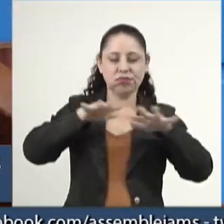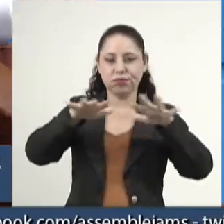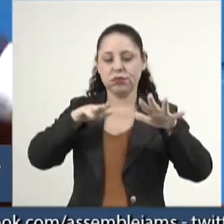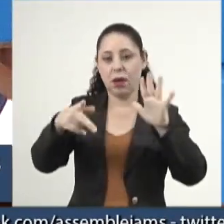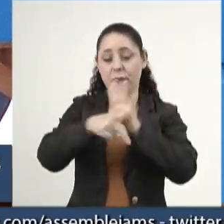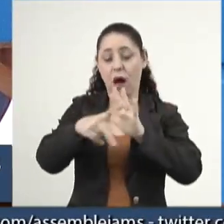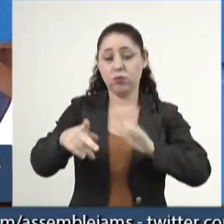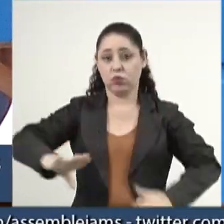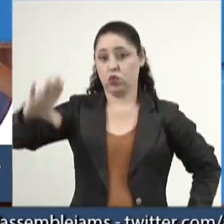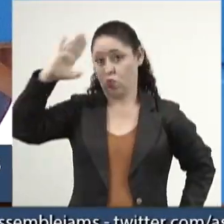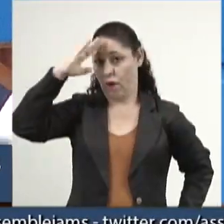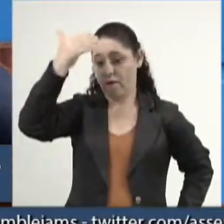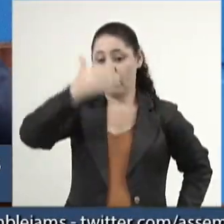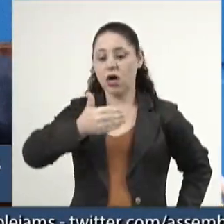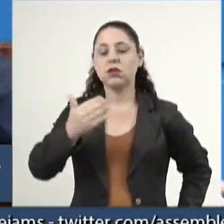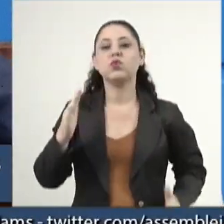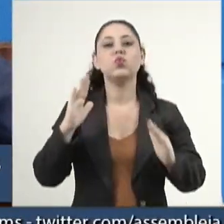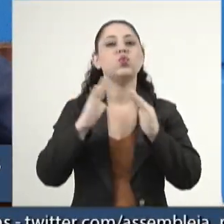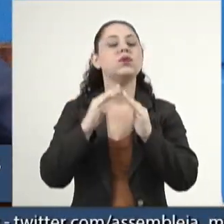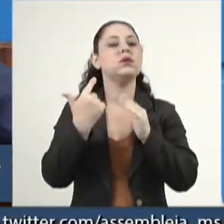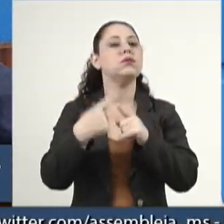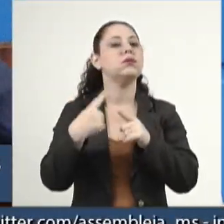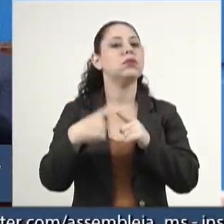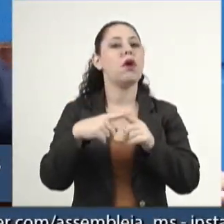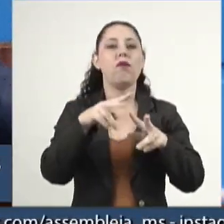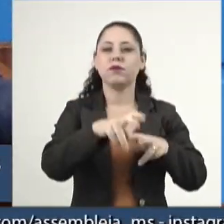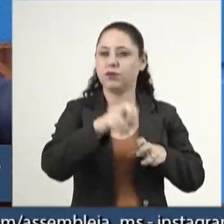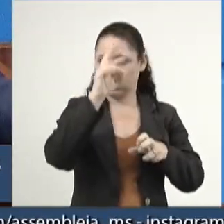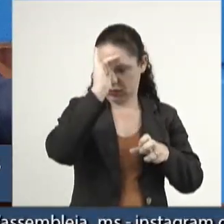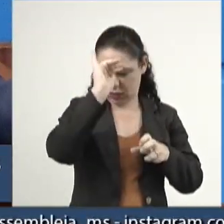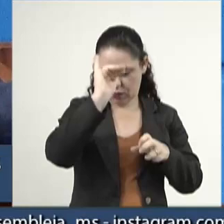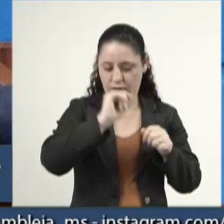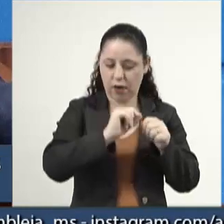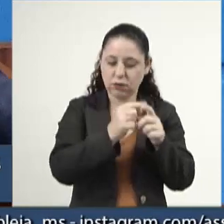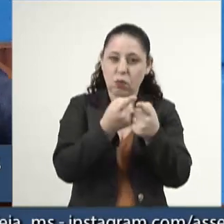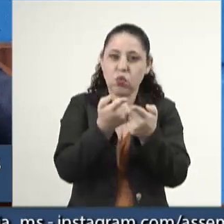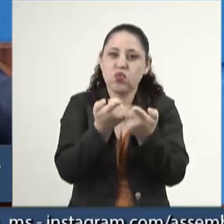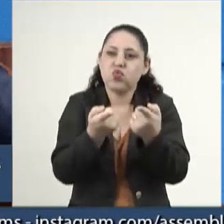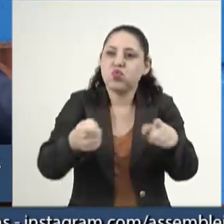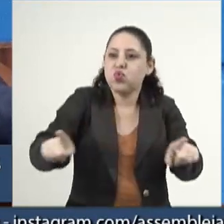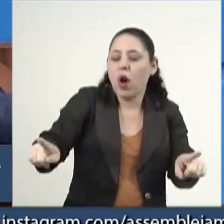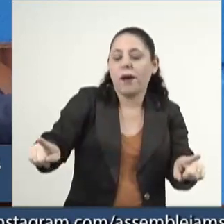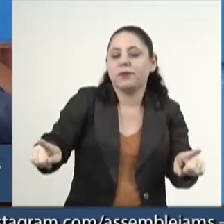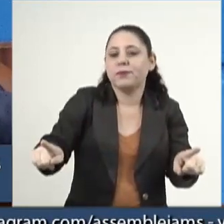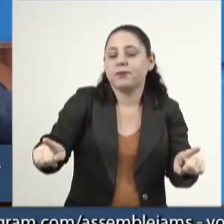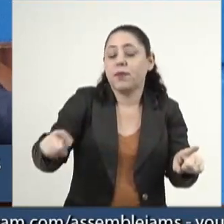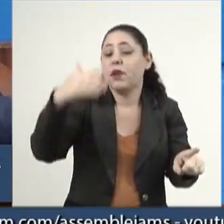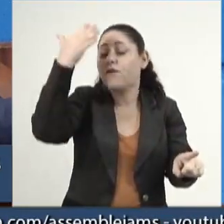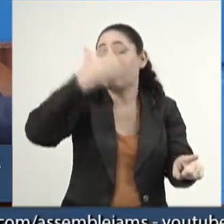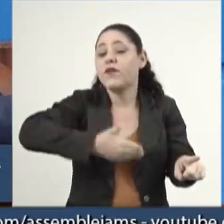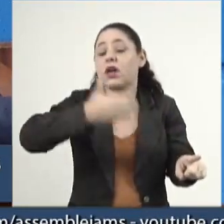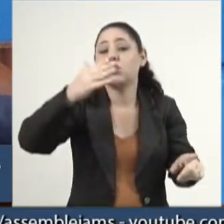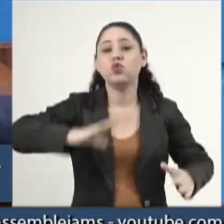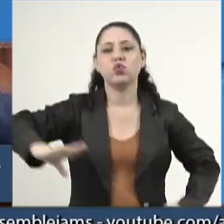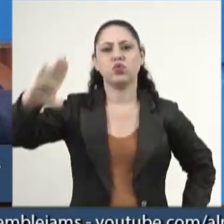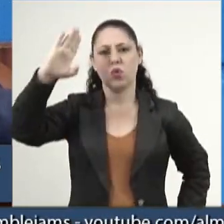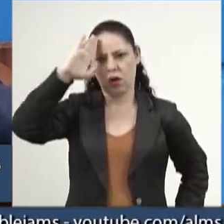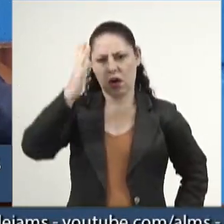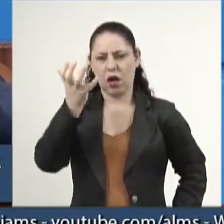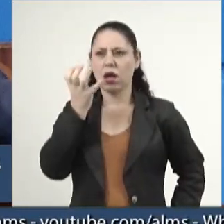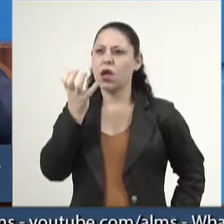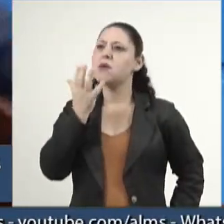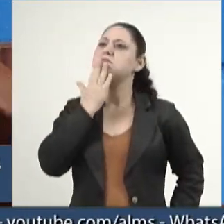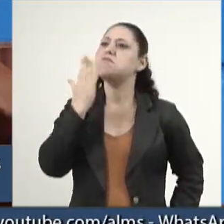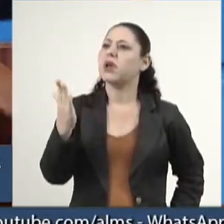deputado Zé Teixeira. Por que teve fazendeiro fazendo churrasco na frente dos quartéis, querendo ditadura